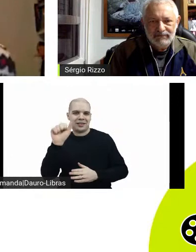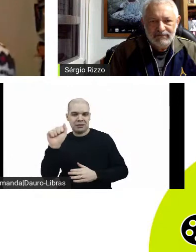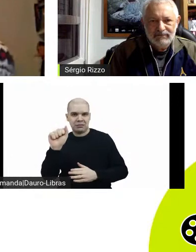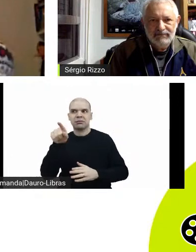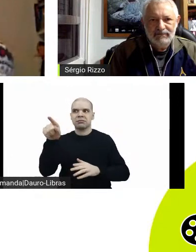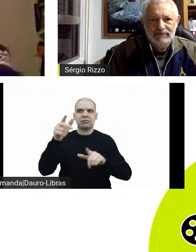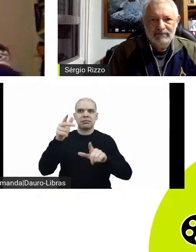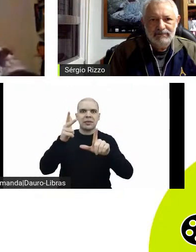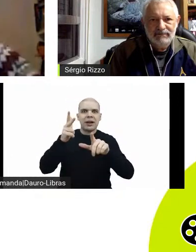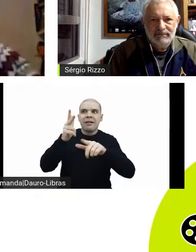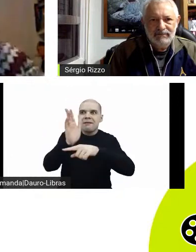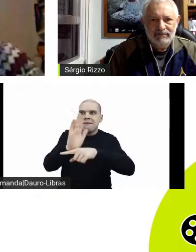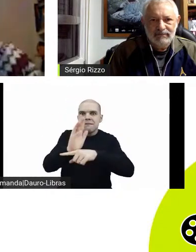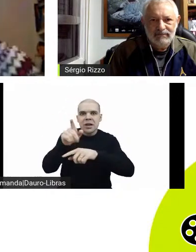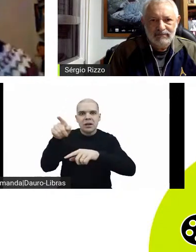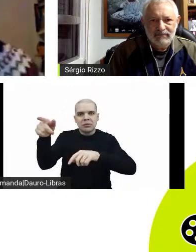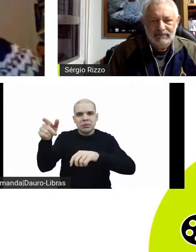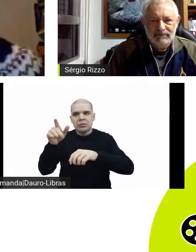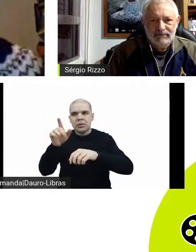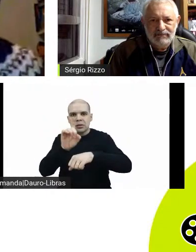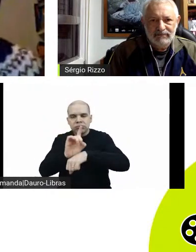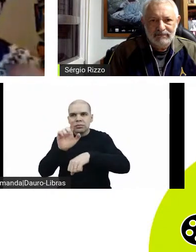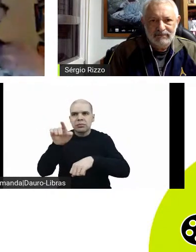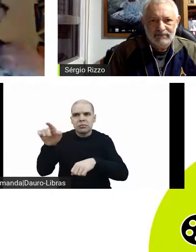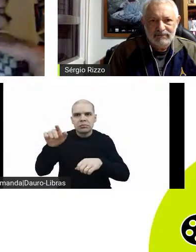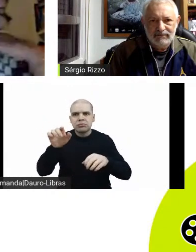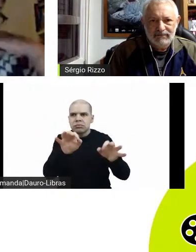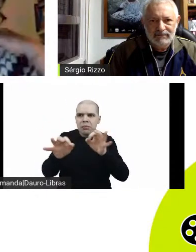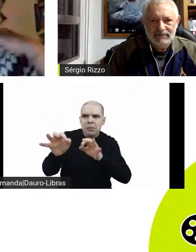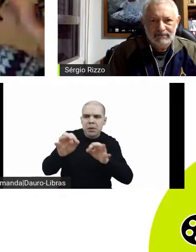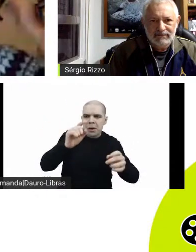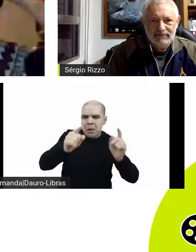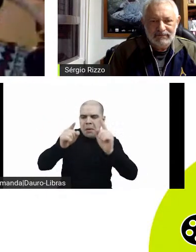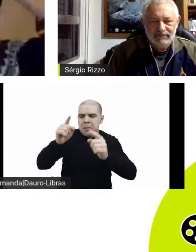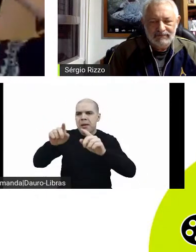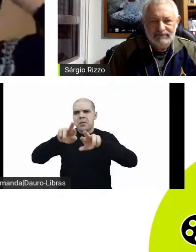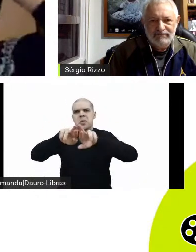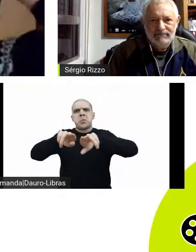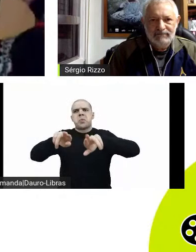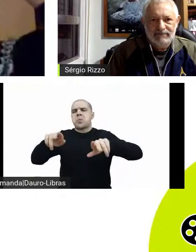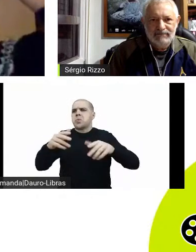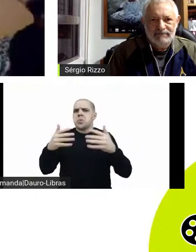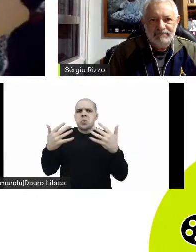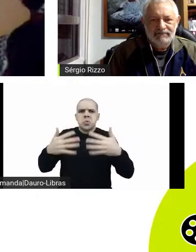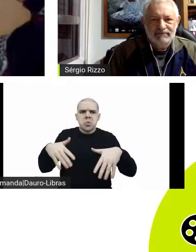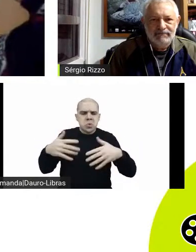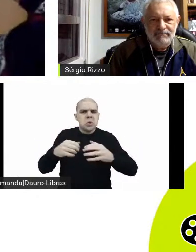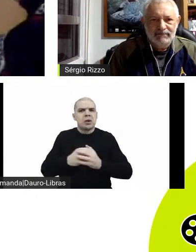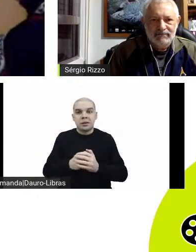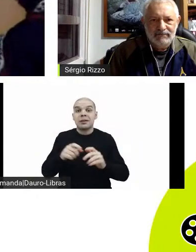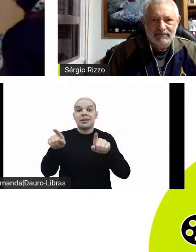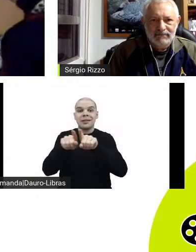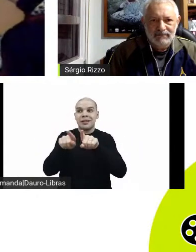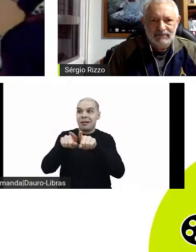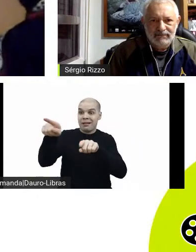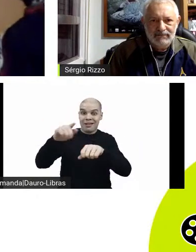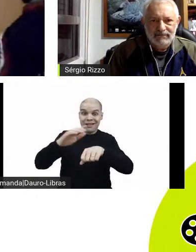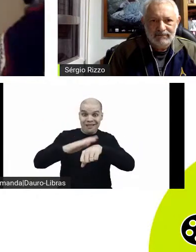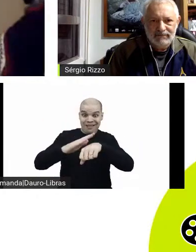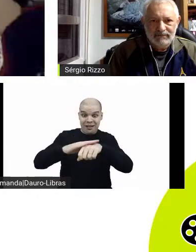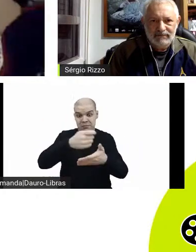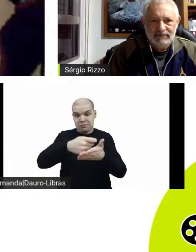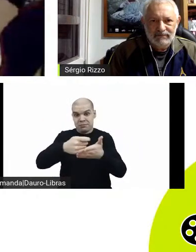colaborativo A Living Tree Means A Living Planet, de 2019, e foi roteirista do documentário de longa-metragem